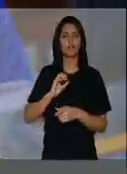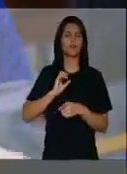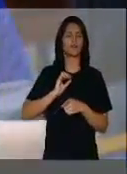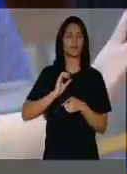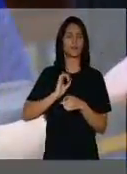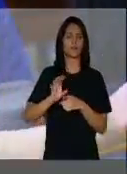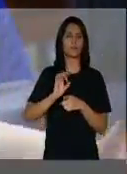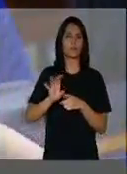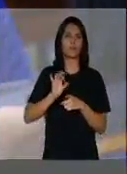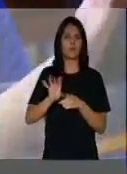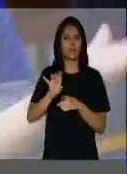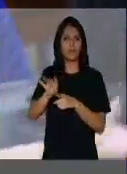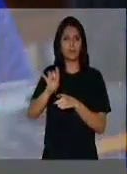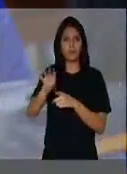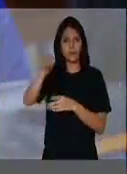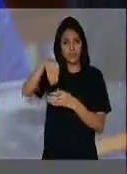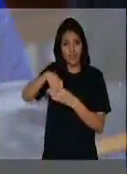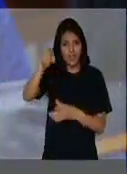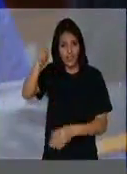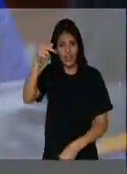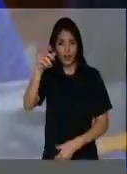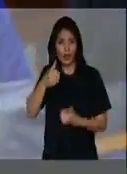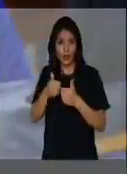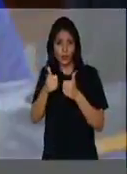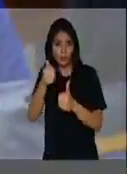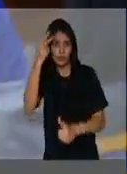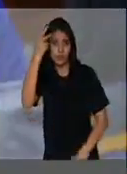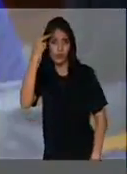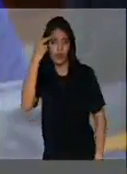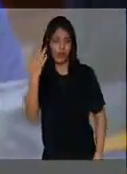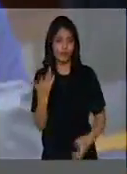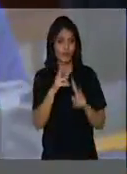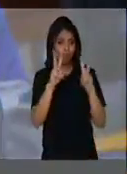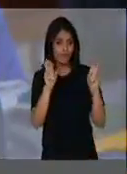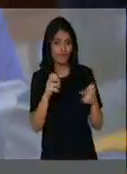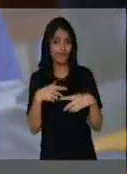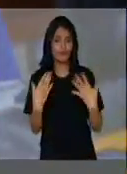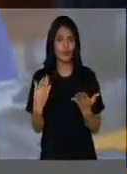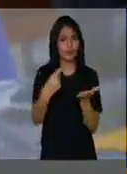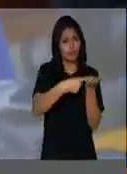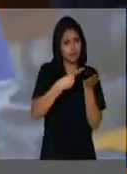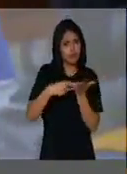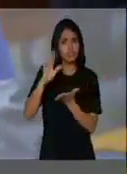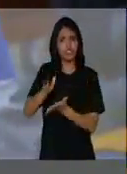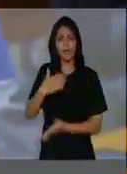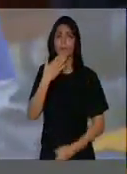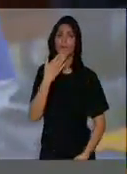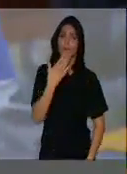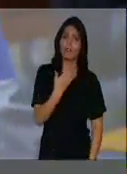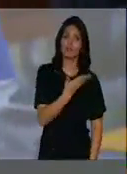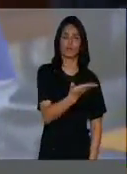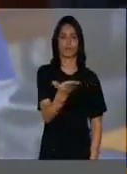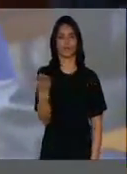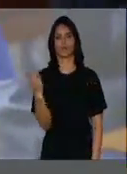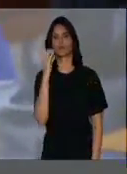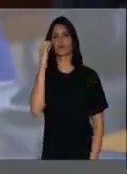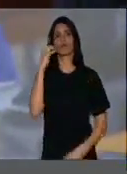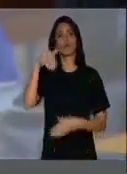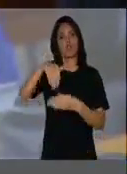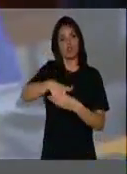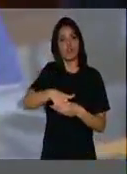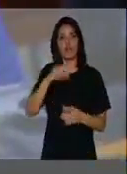Paulo, enfim. É um tema que é quase consensual nessa casa, então eu pediria a vossa excelência, a vossa excelência, se possível, que também votássemos